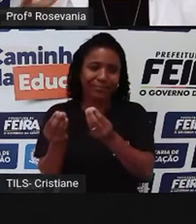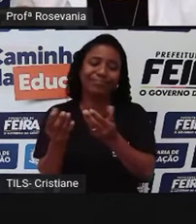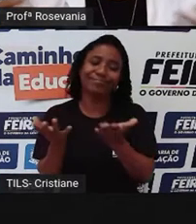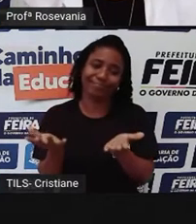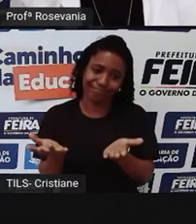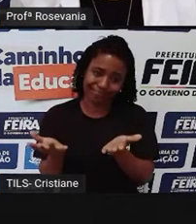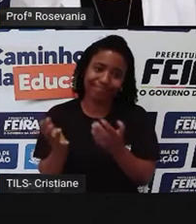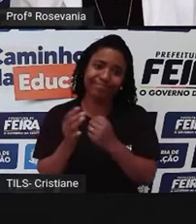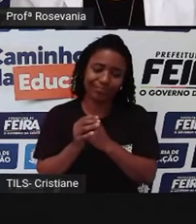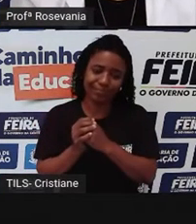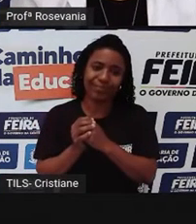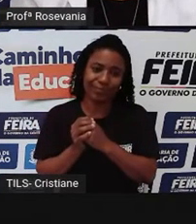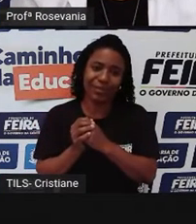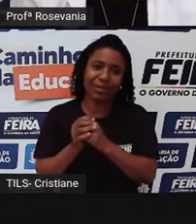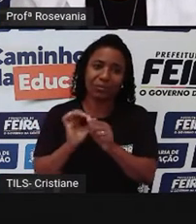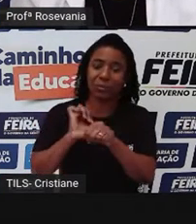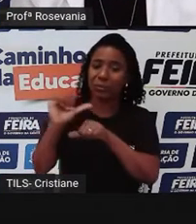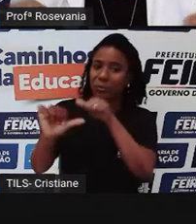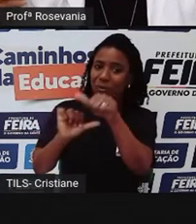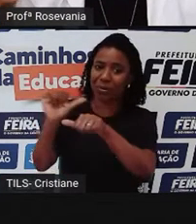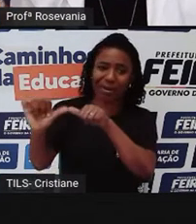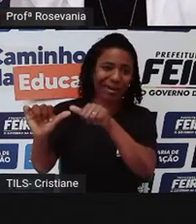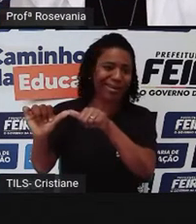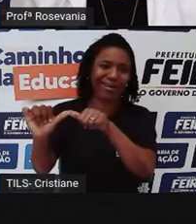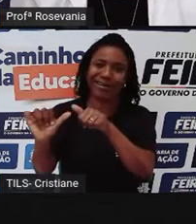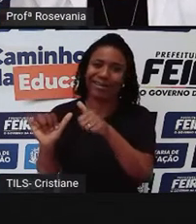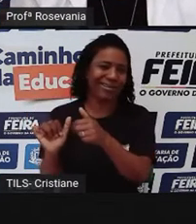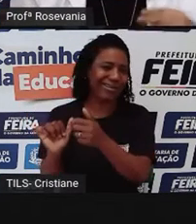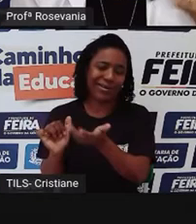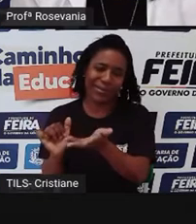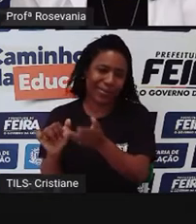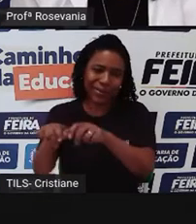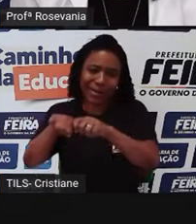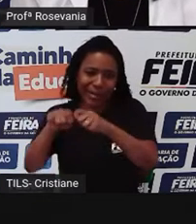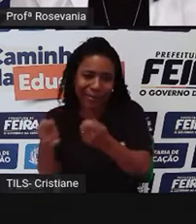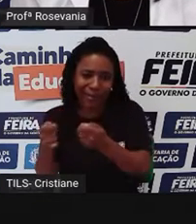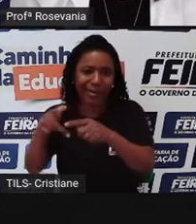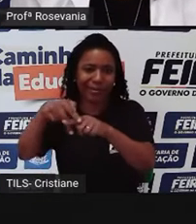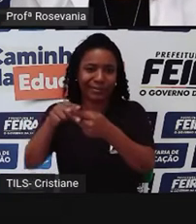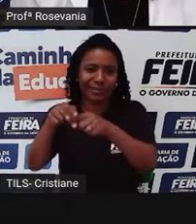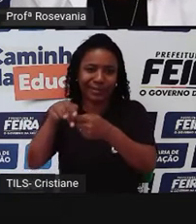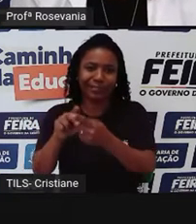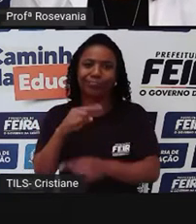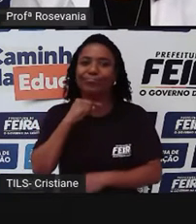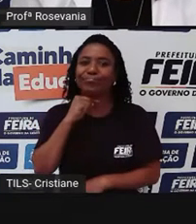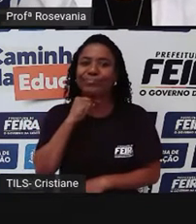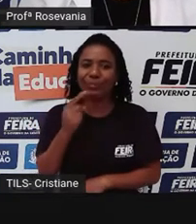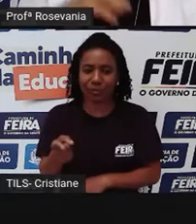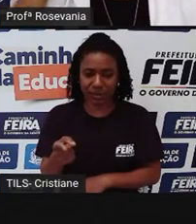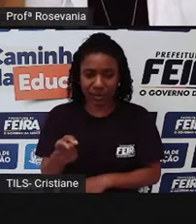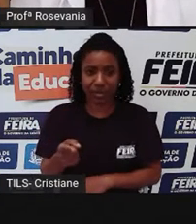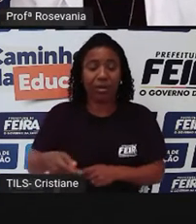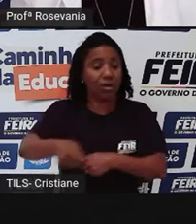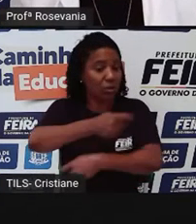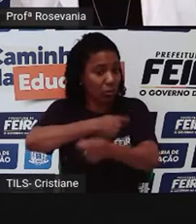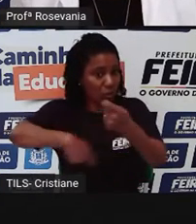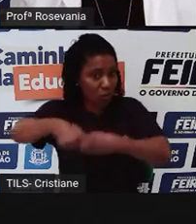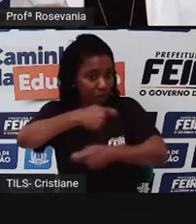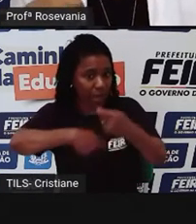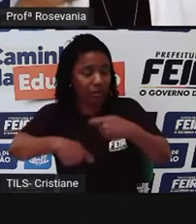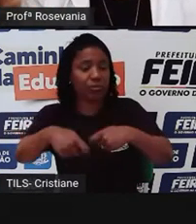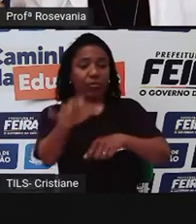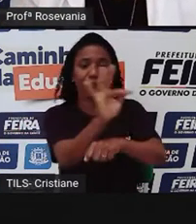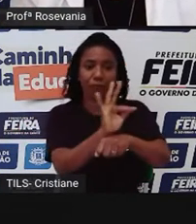querer ou não trocar aquele produto, se dê. Então, o comércio, ele vai desde essas formas mais complexas, legalizadas, até